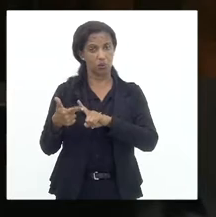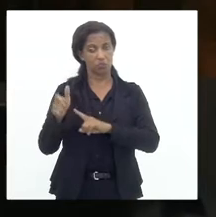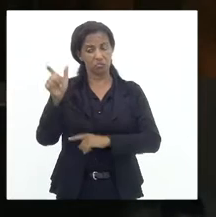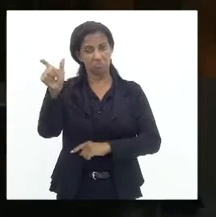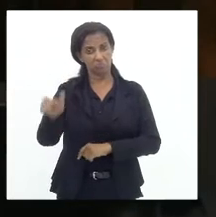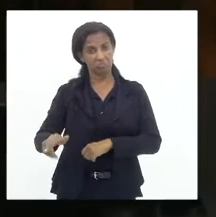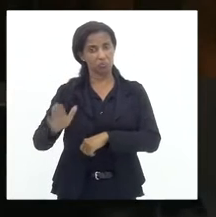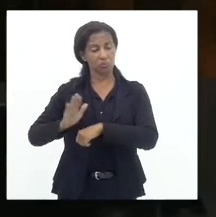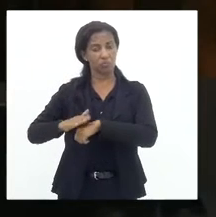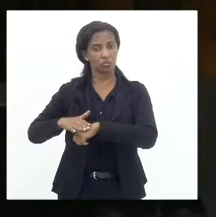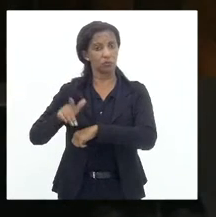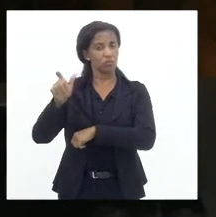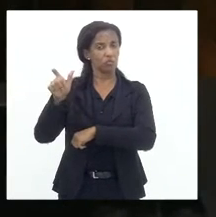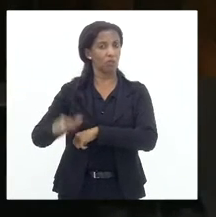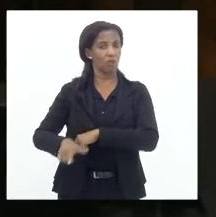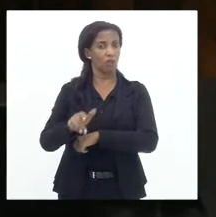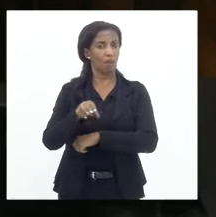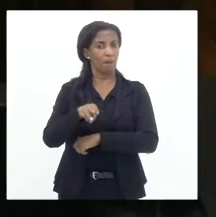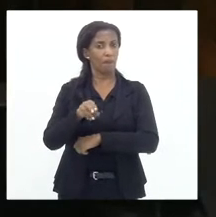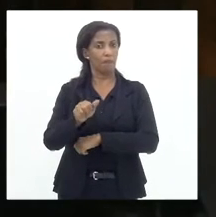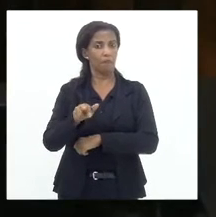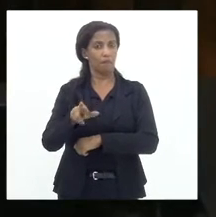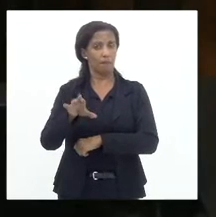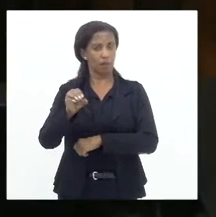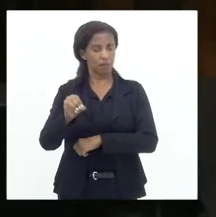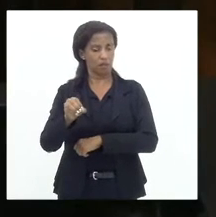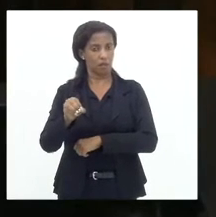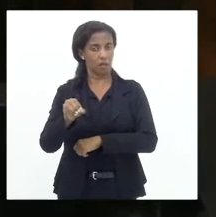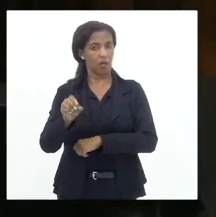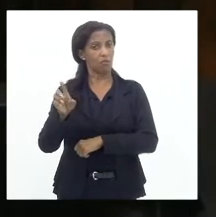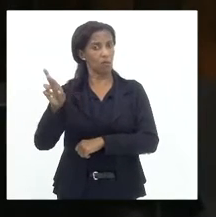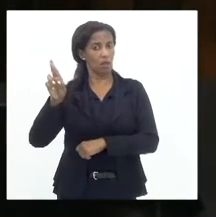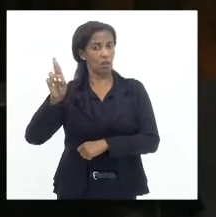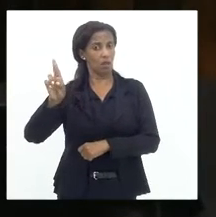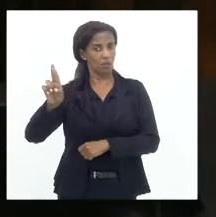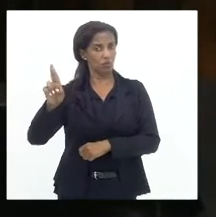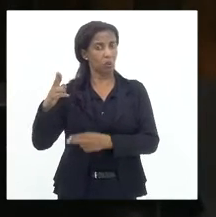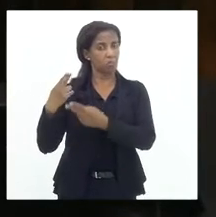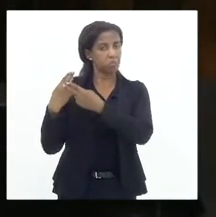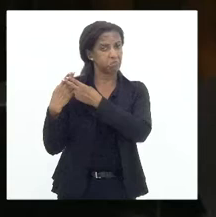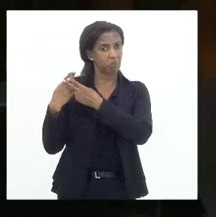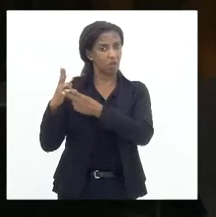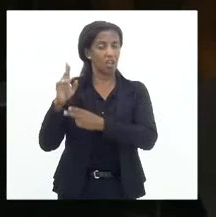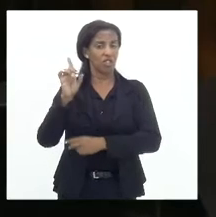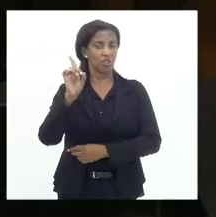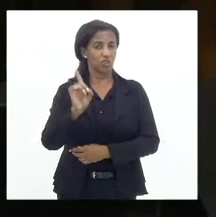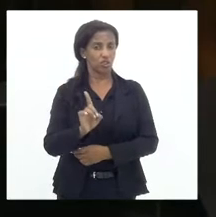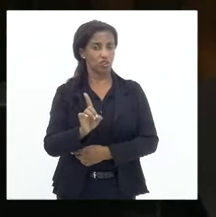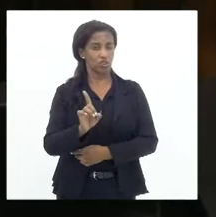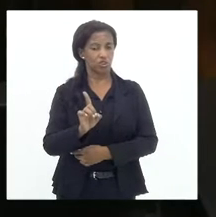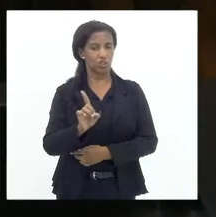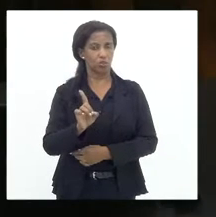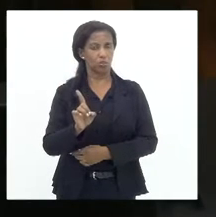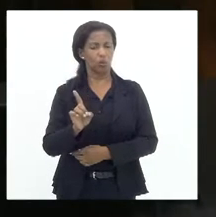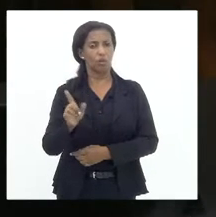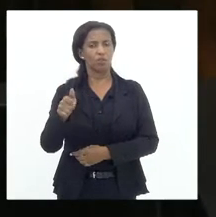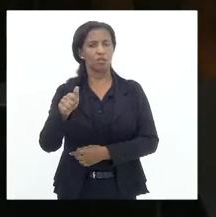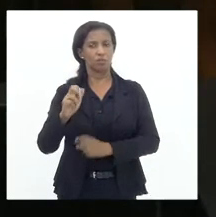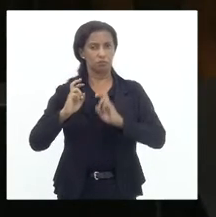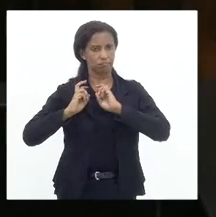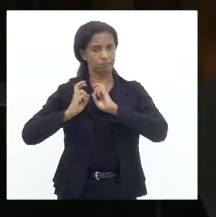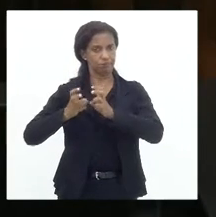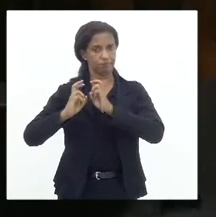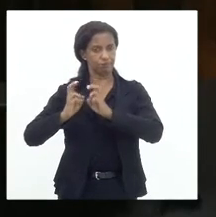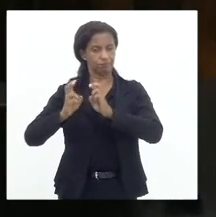Marcelo Feitosa, como já falamos, diretor de operações da